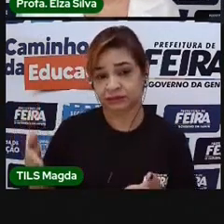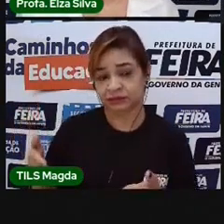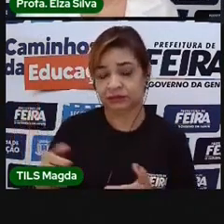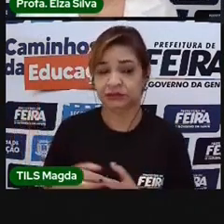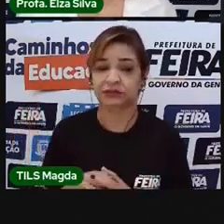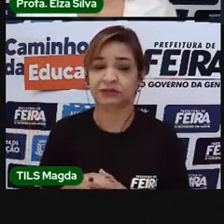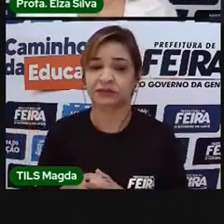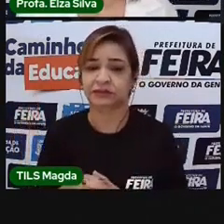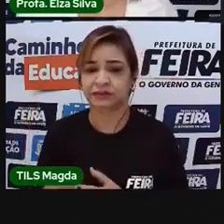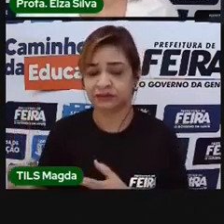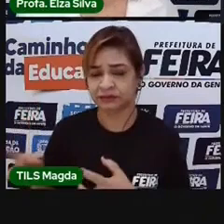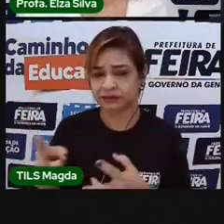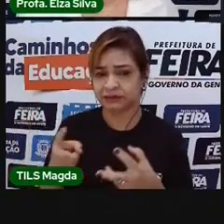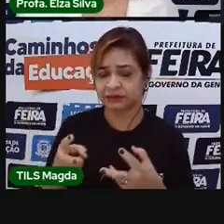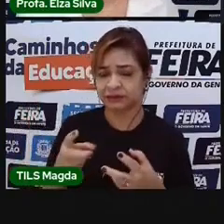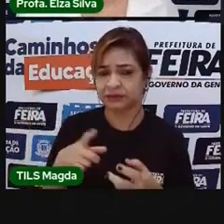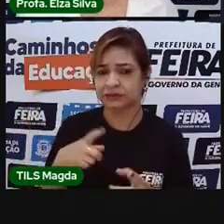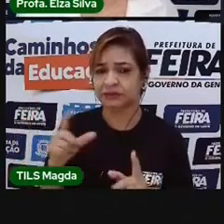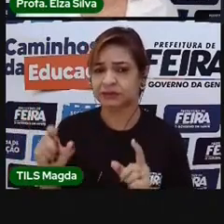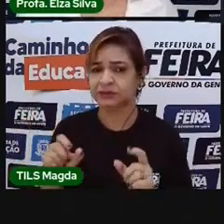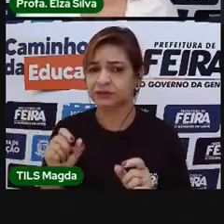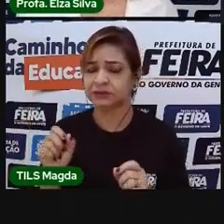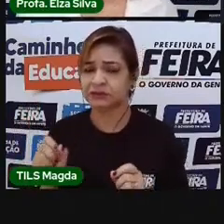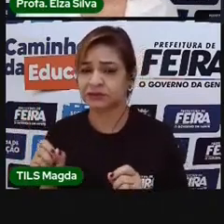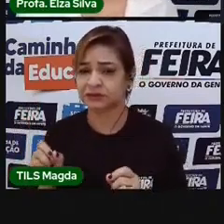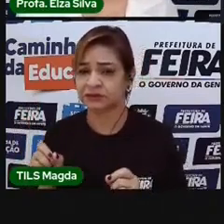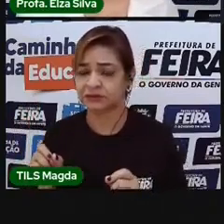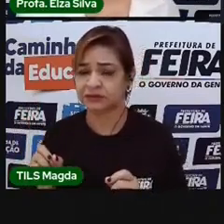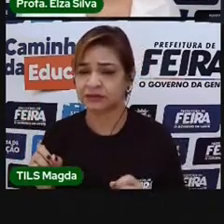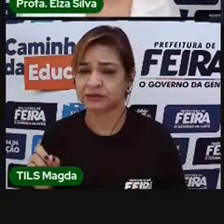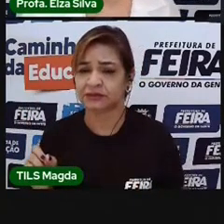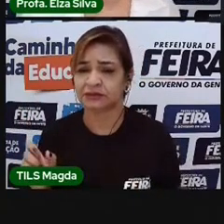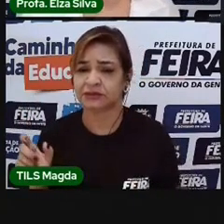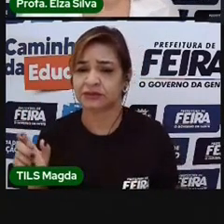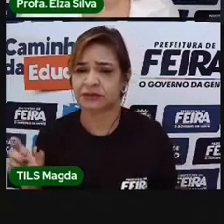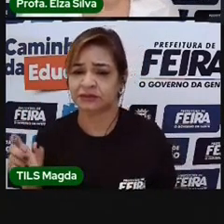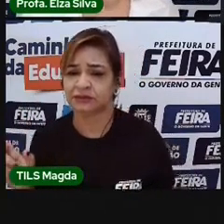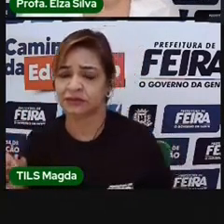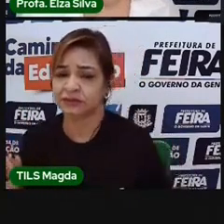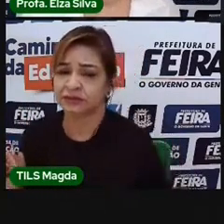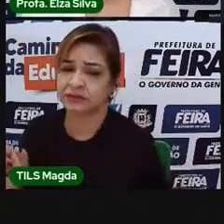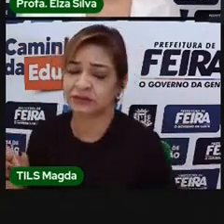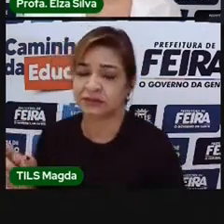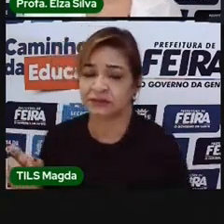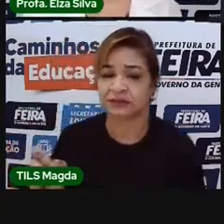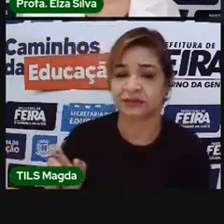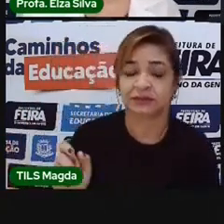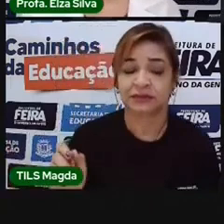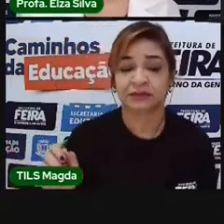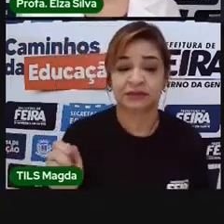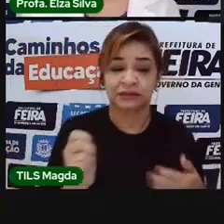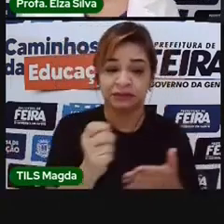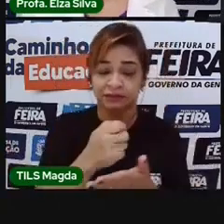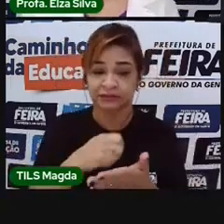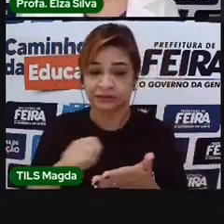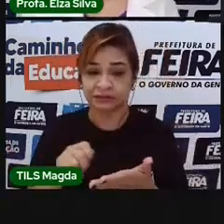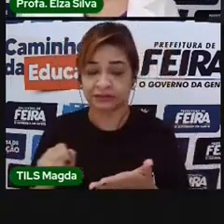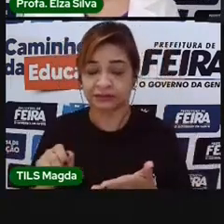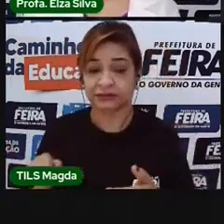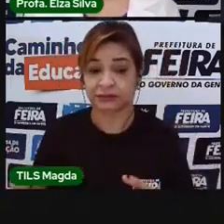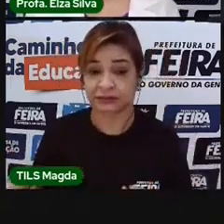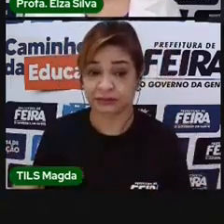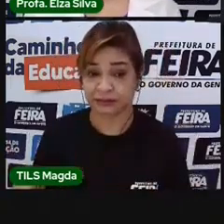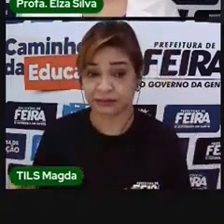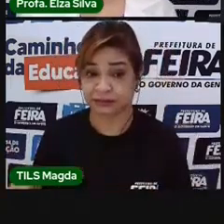vocês vão perceber que tem um comando inscrever-se. Então, você clica nesse comando